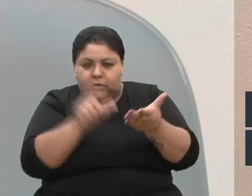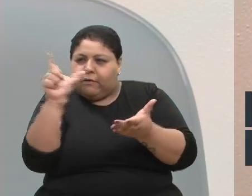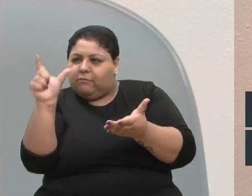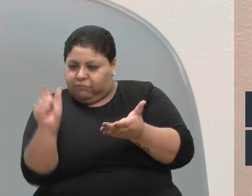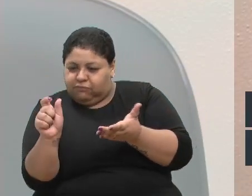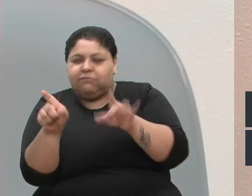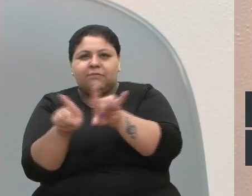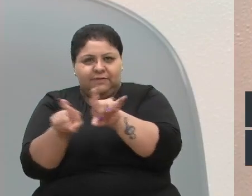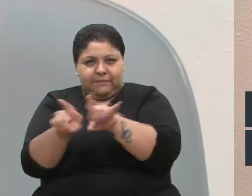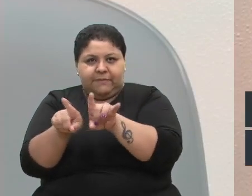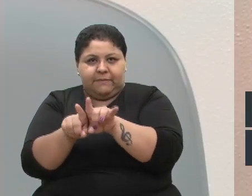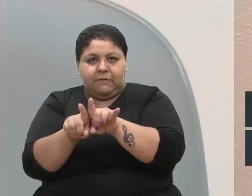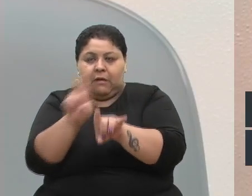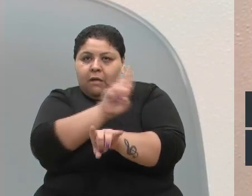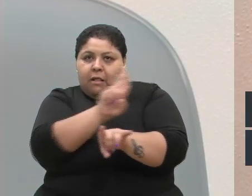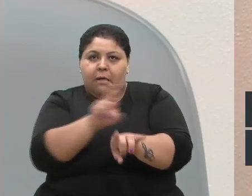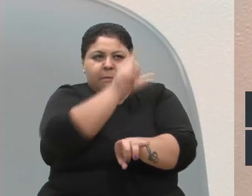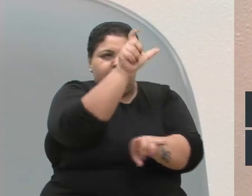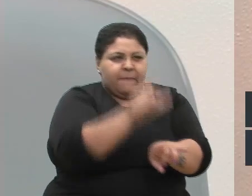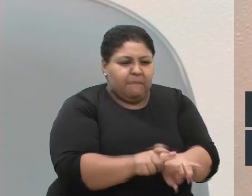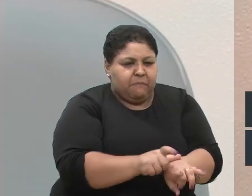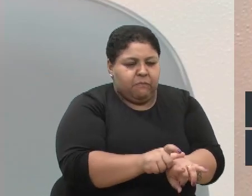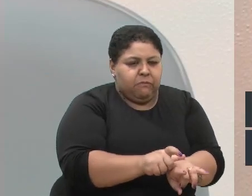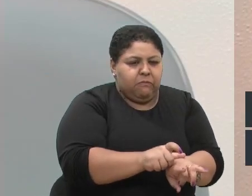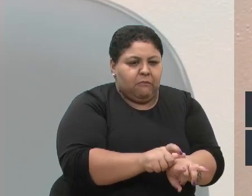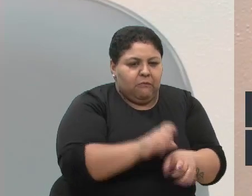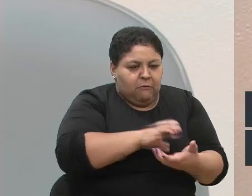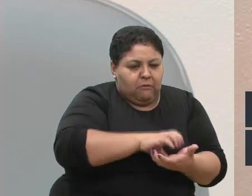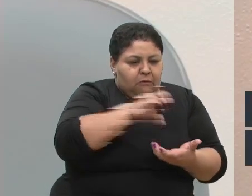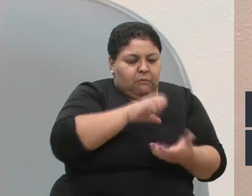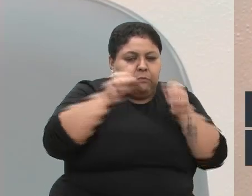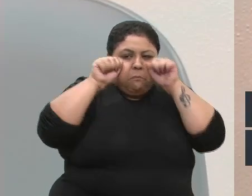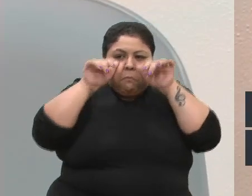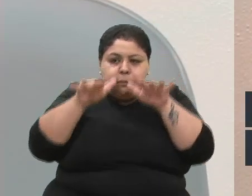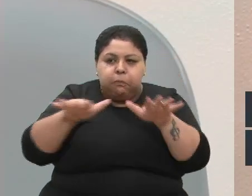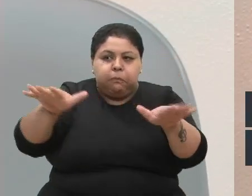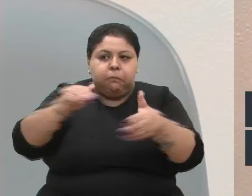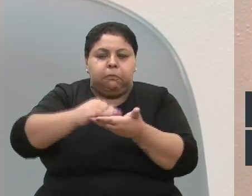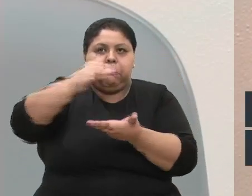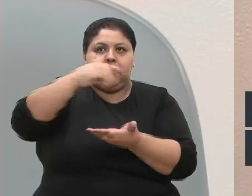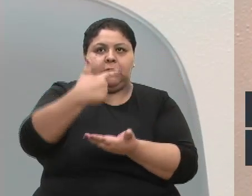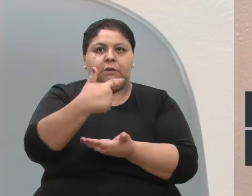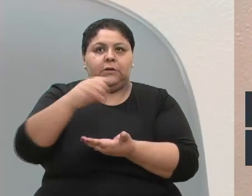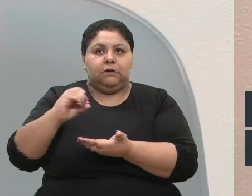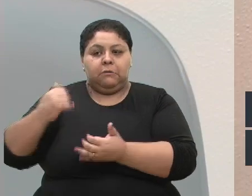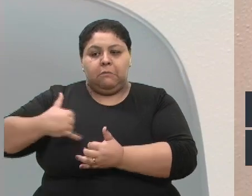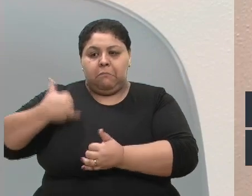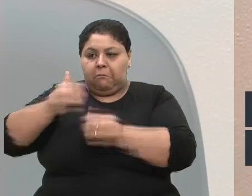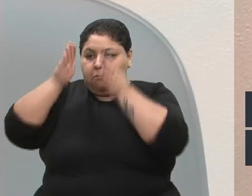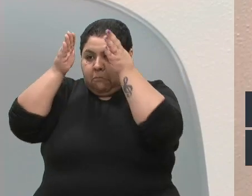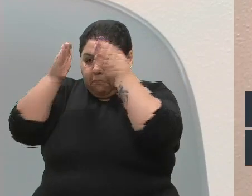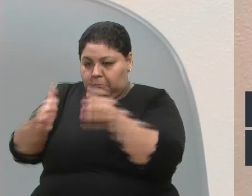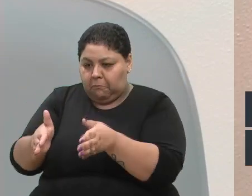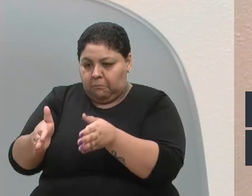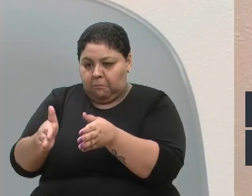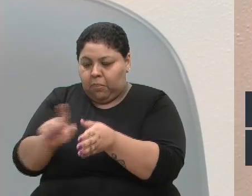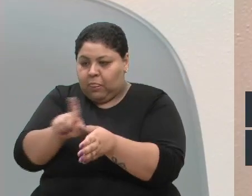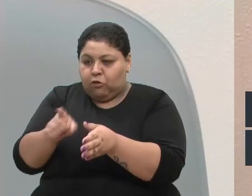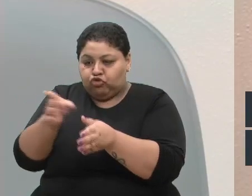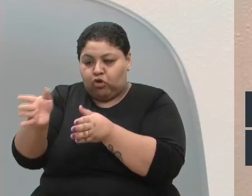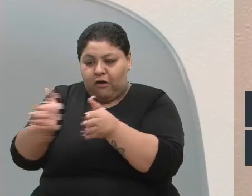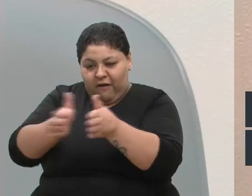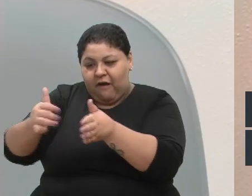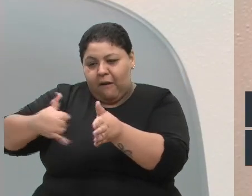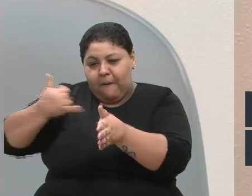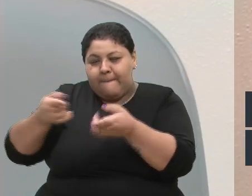A expressão pessoa idosa traz um olhar mais amplo à população com mais de 60 anos, pois se direciona não somente à faixa etária e às